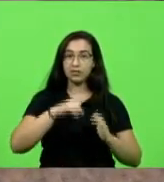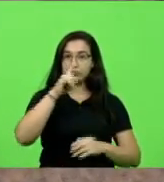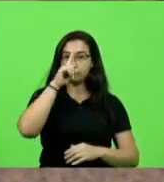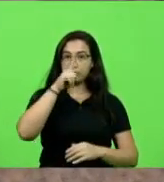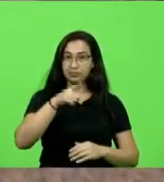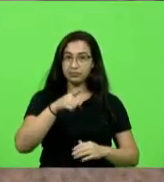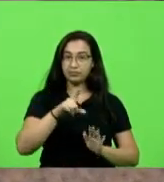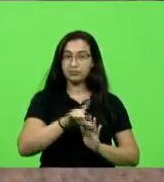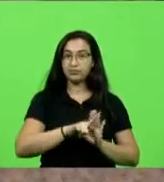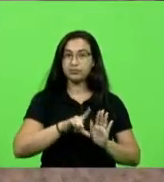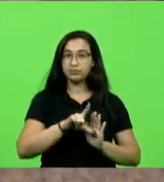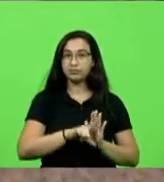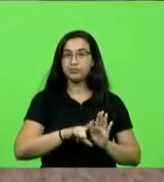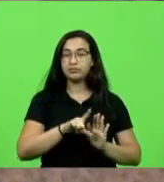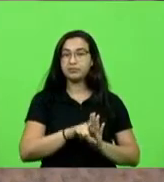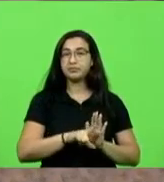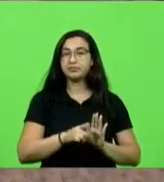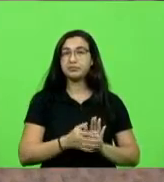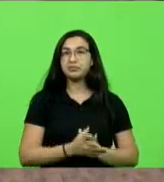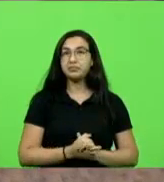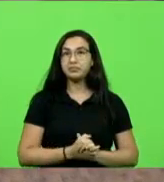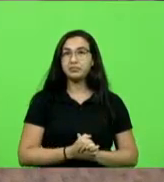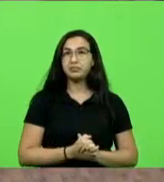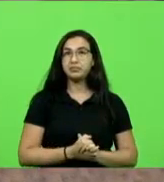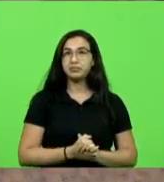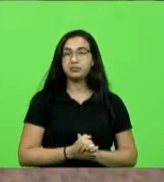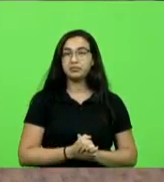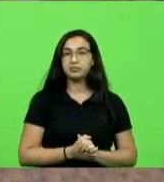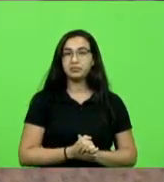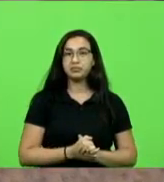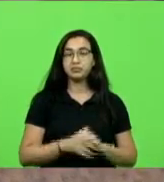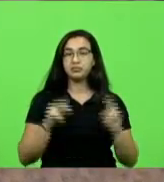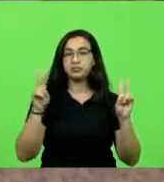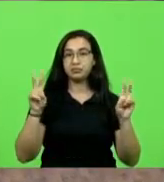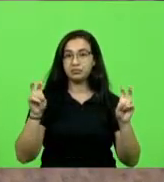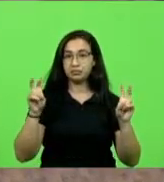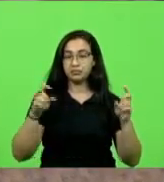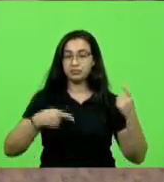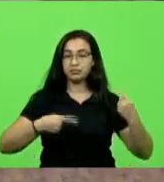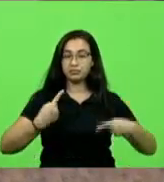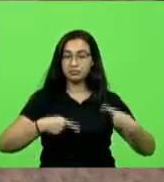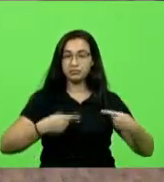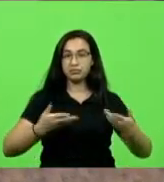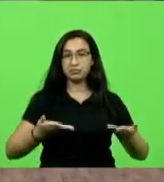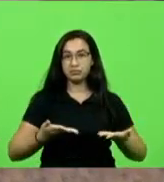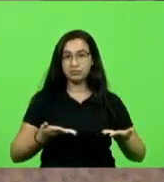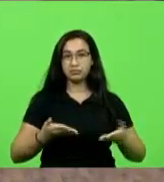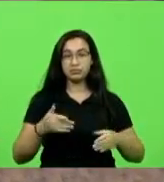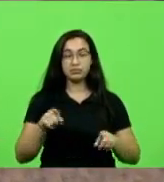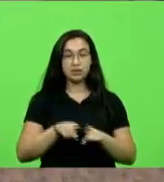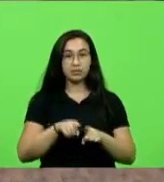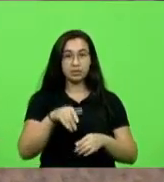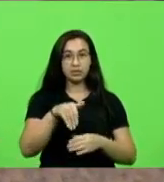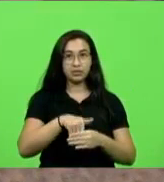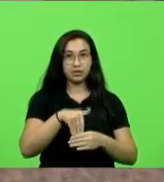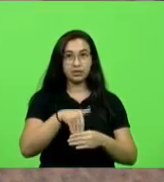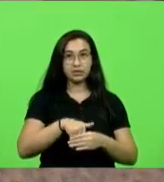legislativo objeto dessa discussão e da votação, evidentemente.